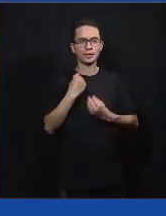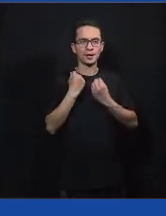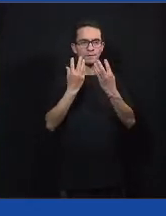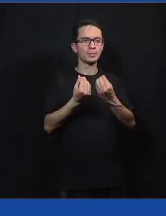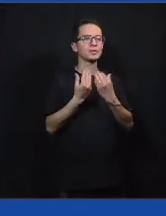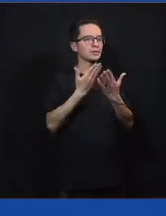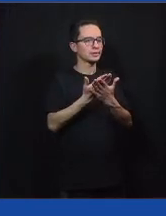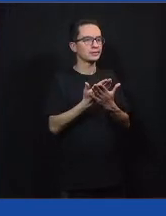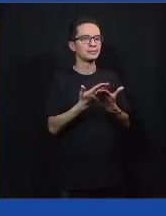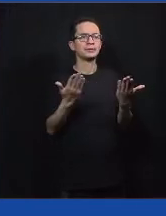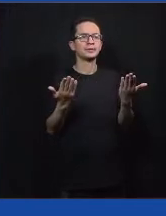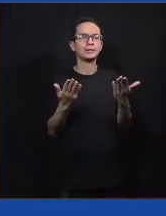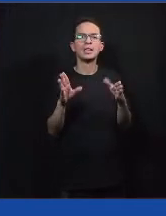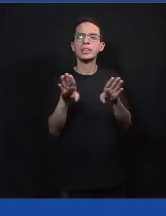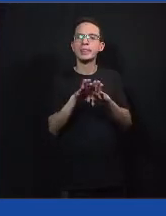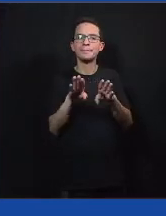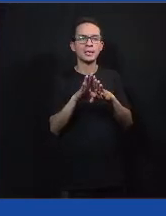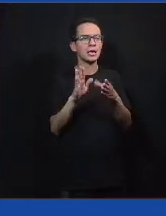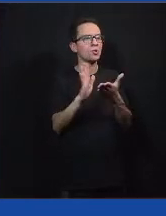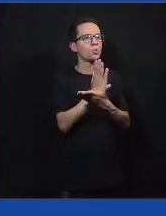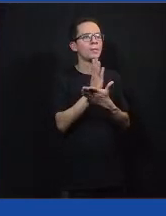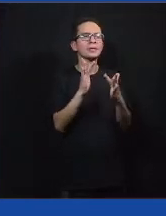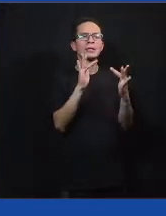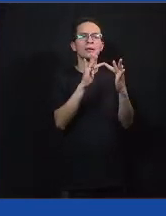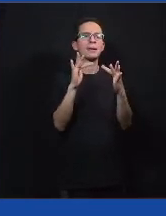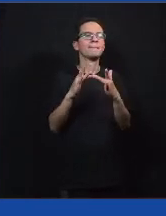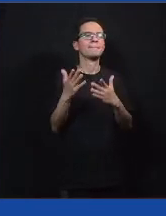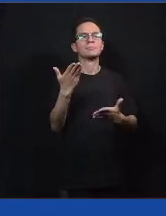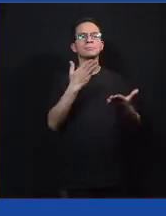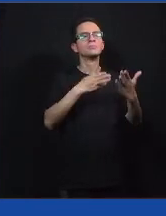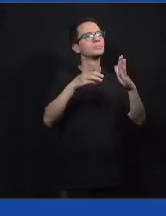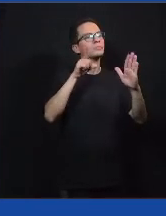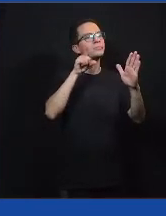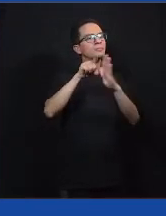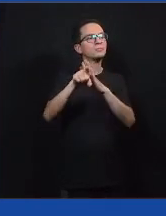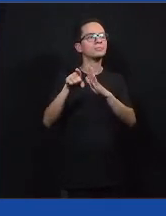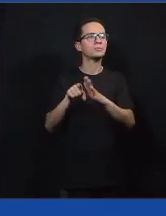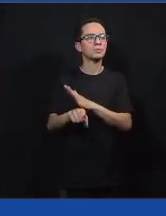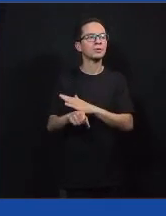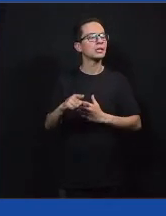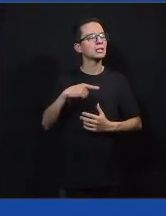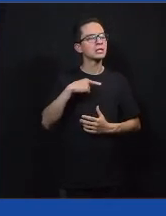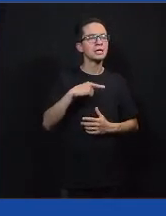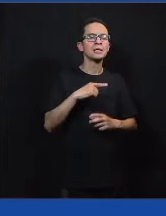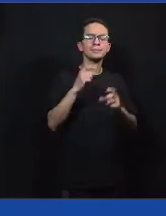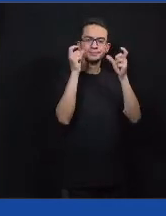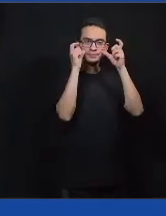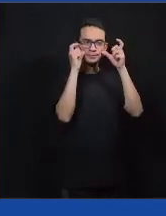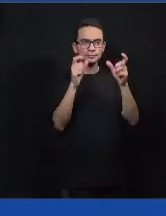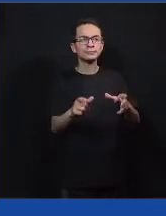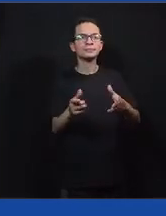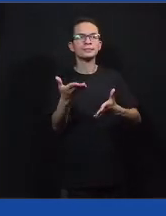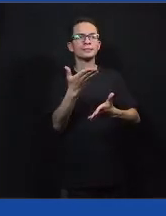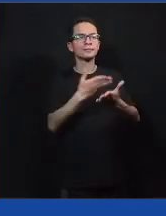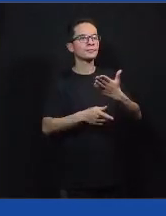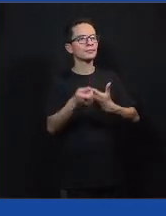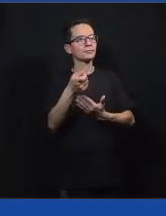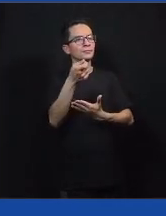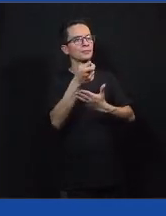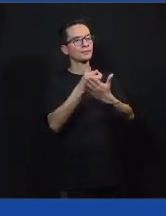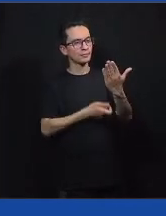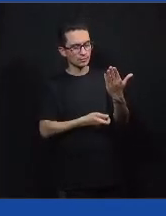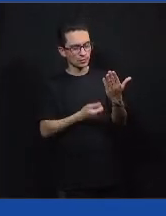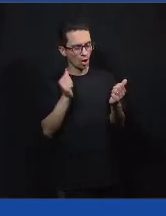E a gente quer fazer algumas interações por lá. Enquanto a gente vai bater uma bola aqui, a gente também quer fazer umas interações por escrito com vocês por lá, tá bom?